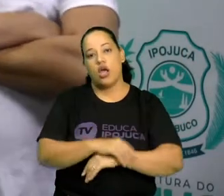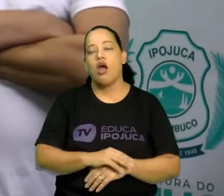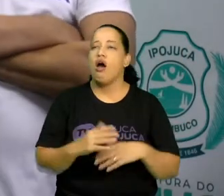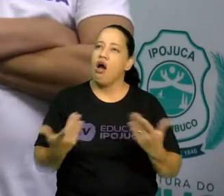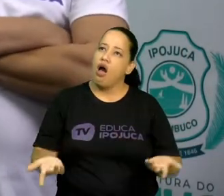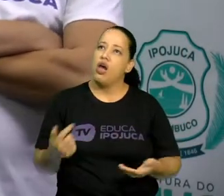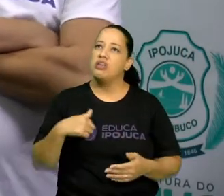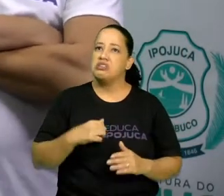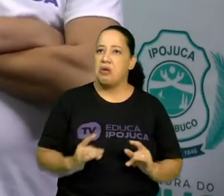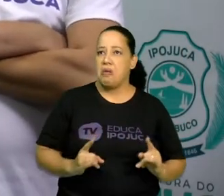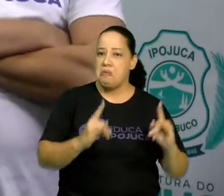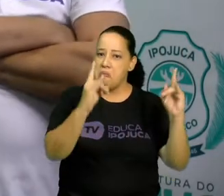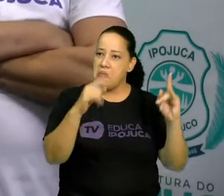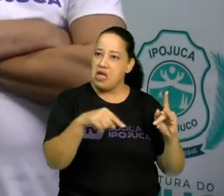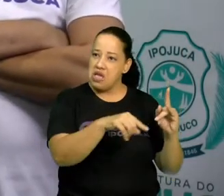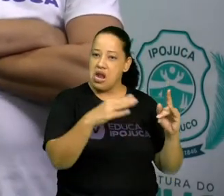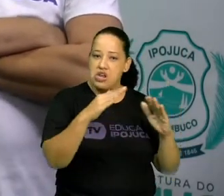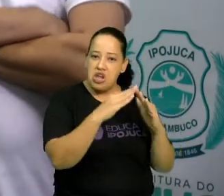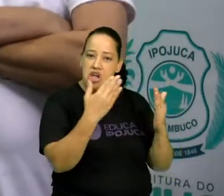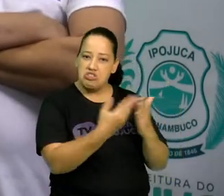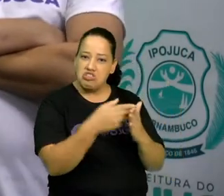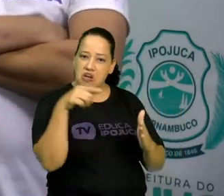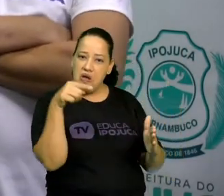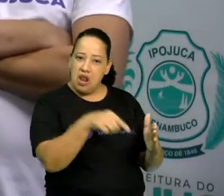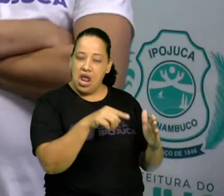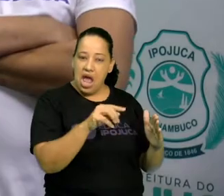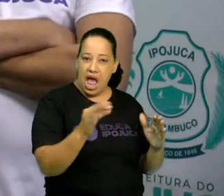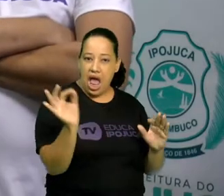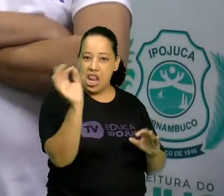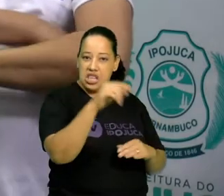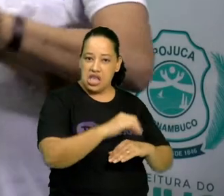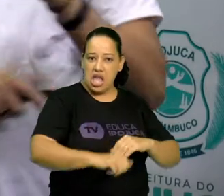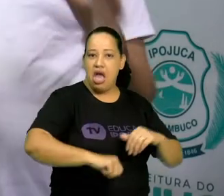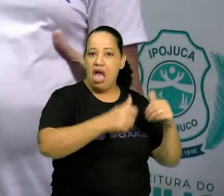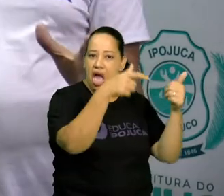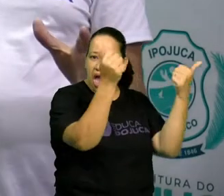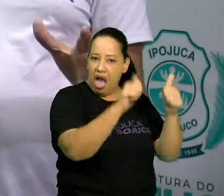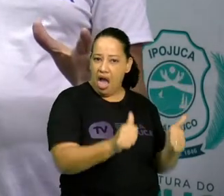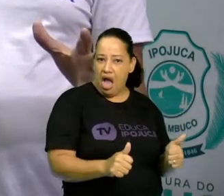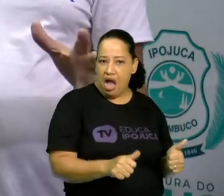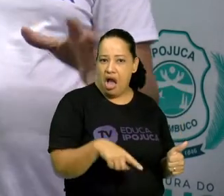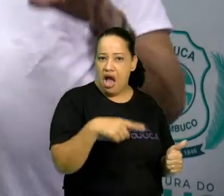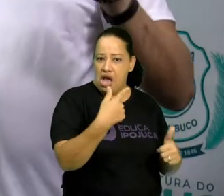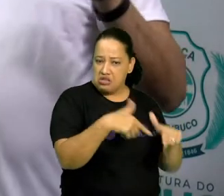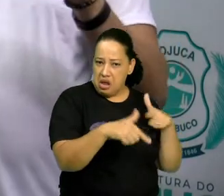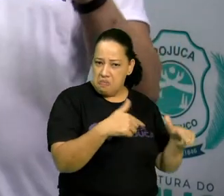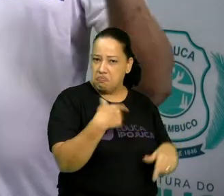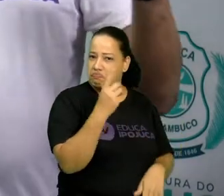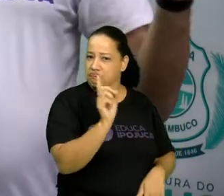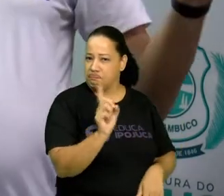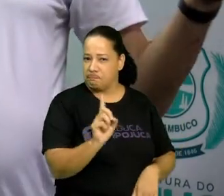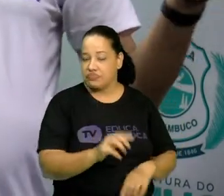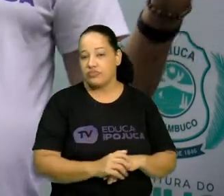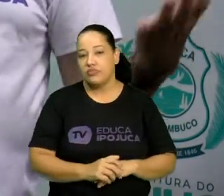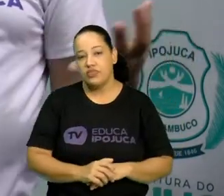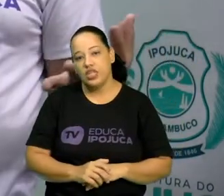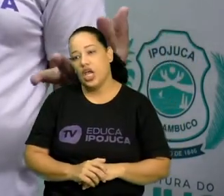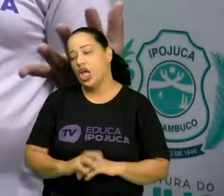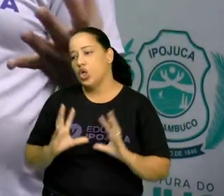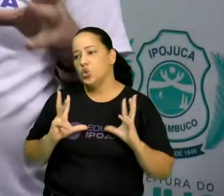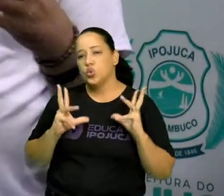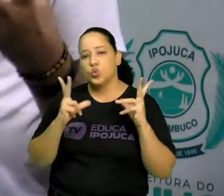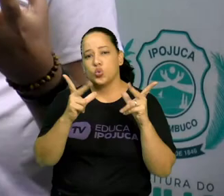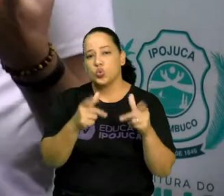para aí, quer dizer que o prédio da escola é uma obra de arte? A minha casa é obra de arte? Não. Nem toda obra